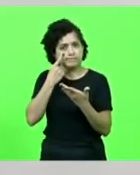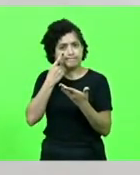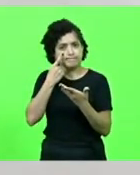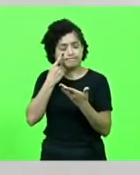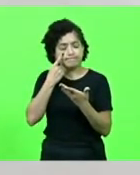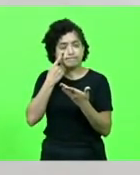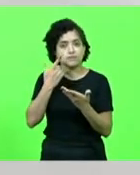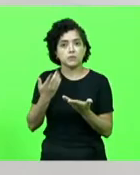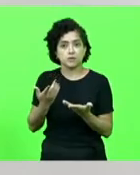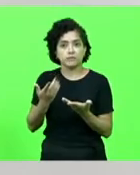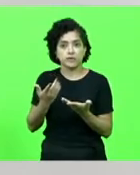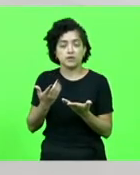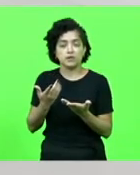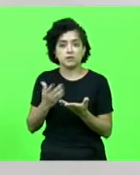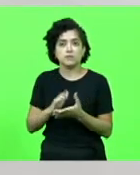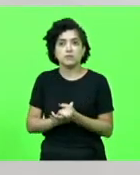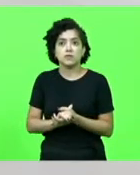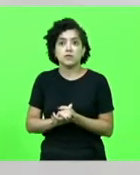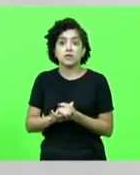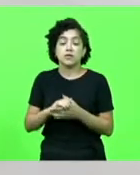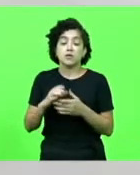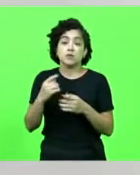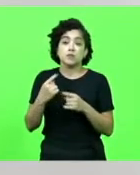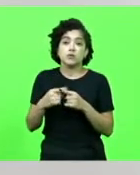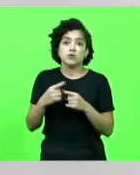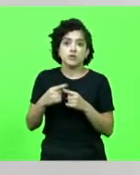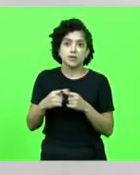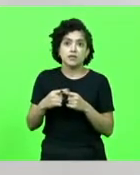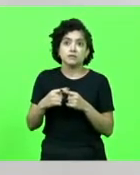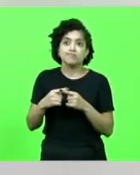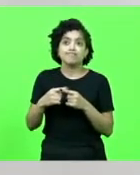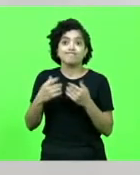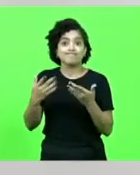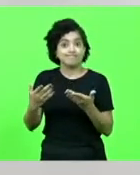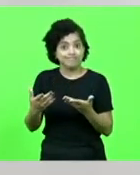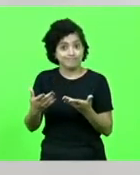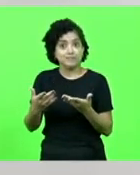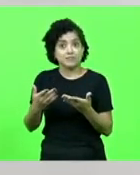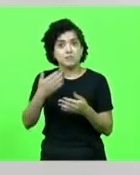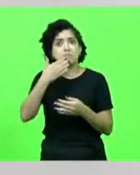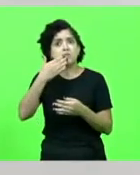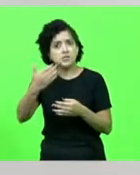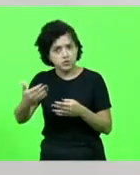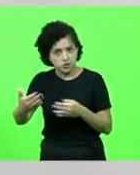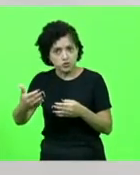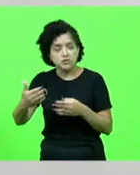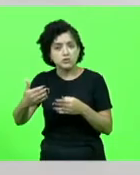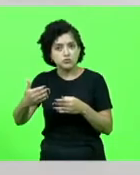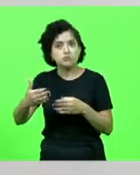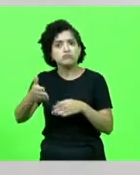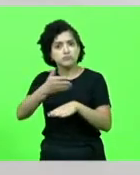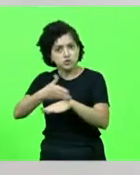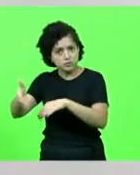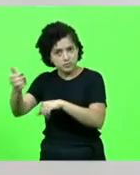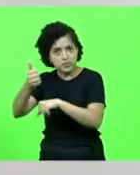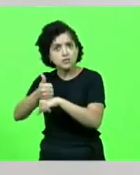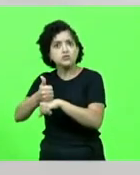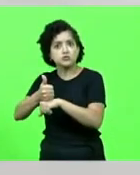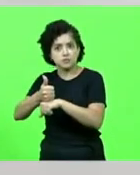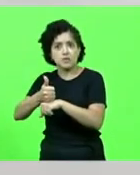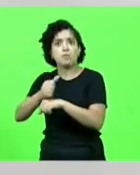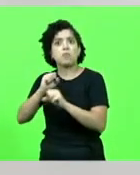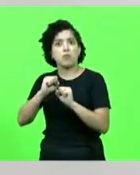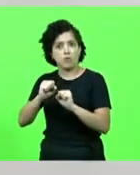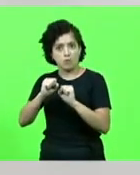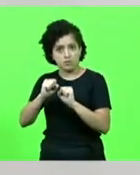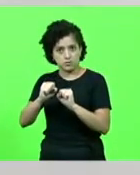porque é uma ação que pode gerar até mais um pedido de impeachment aqui. E nós estamos a